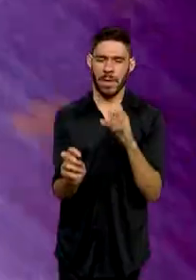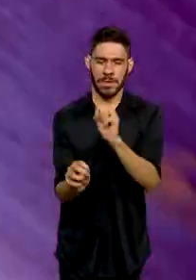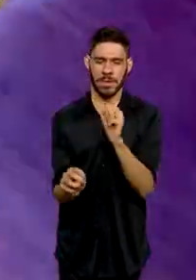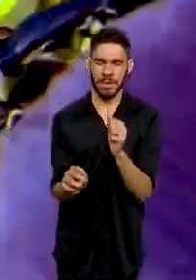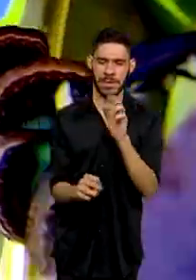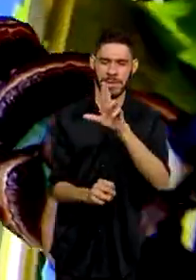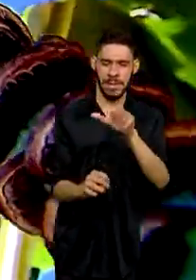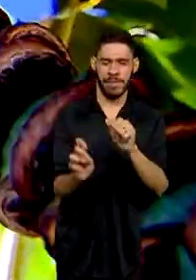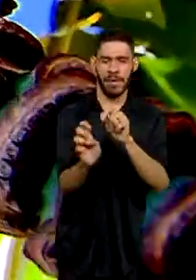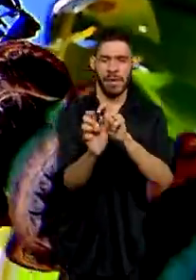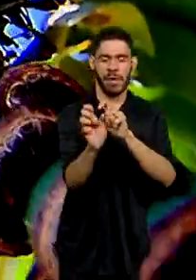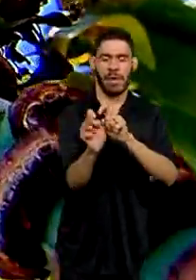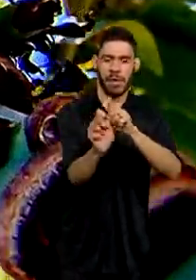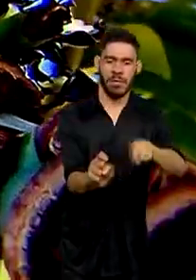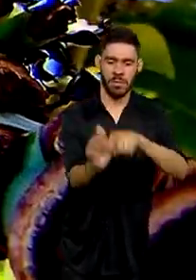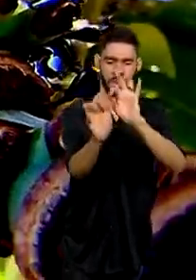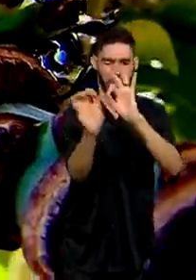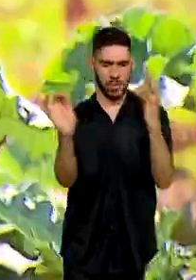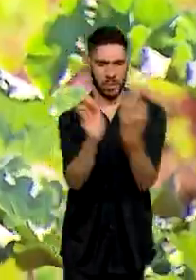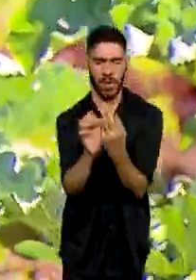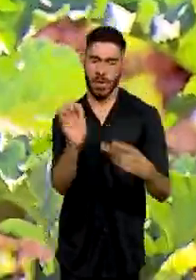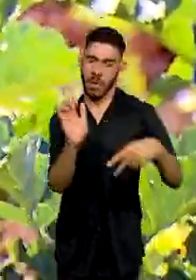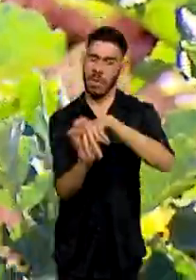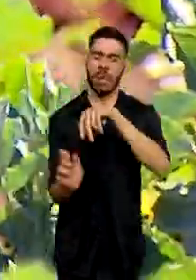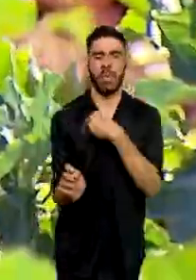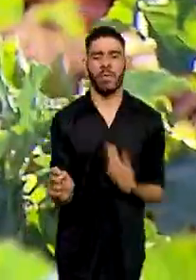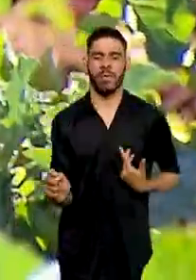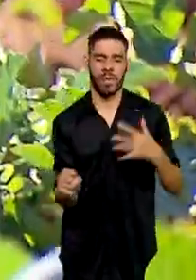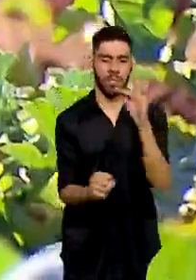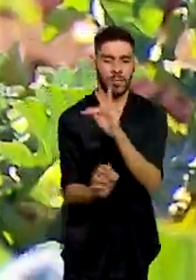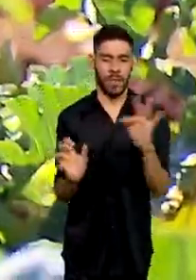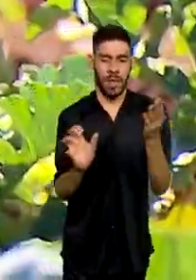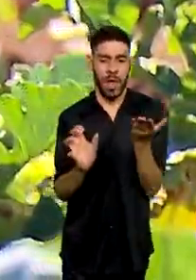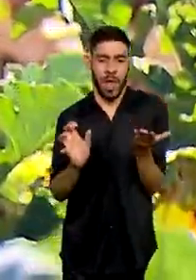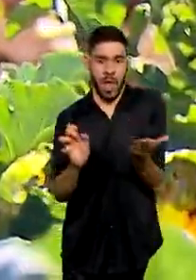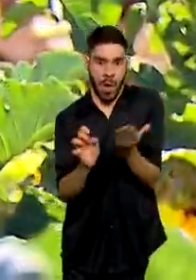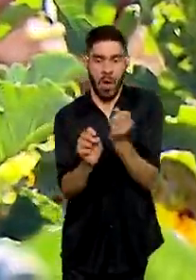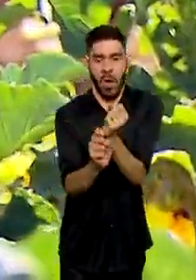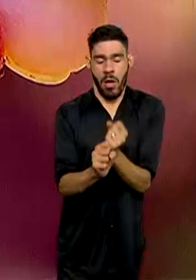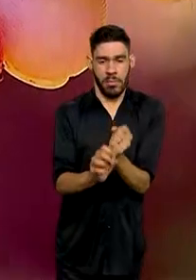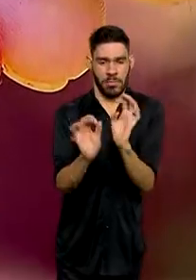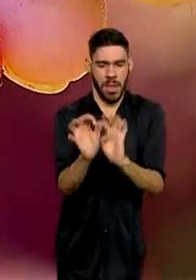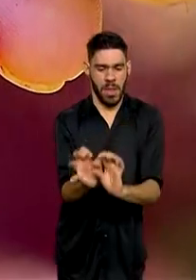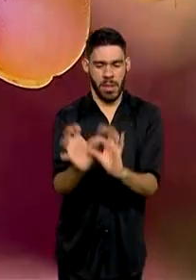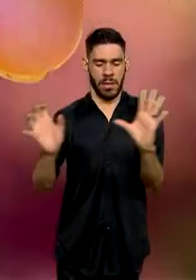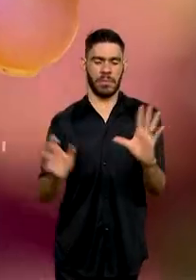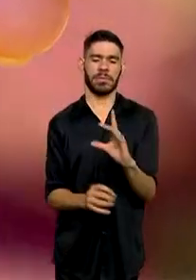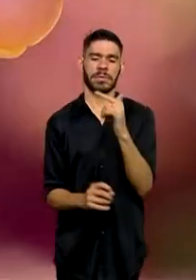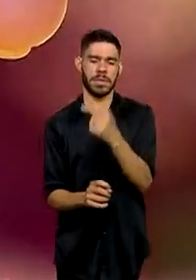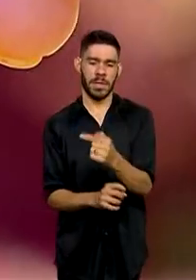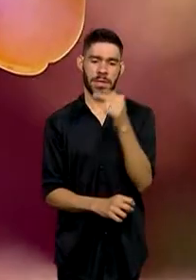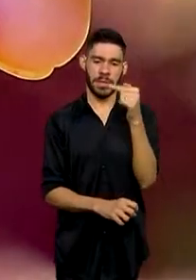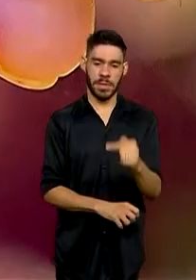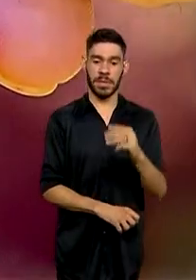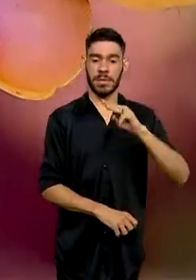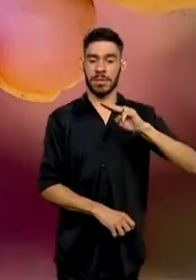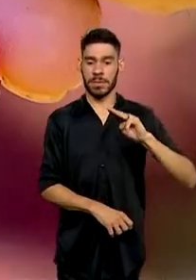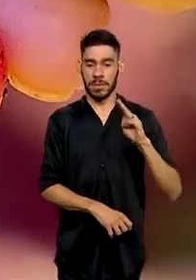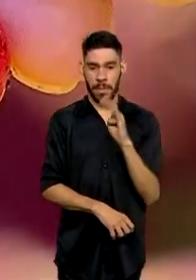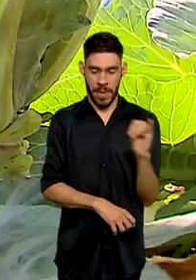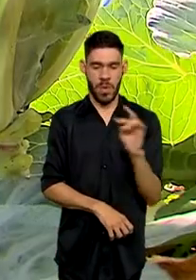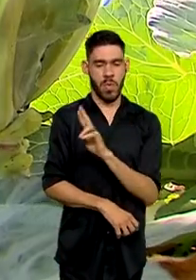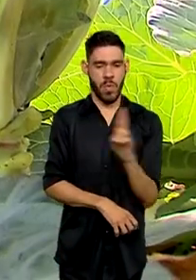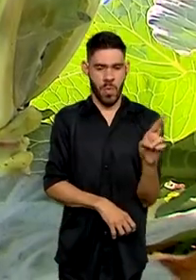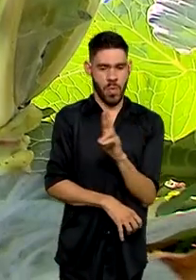agricultura familiar do governo federal, que este ano está disponibilizando 77 bilhões de